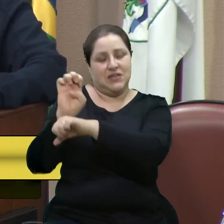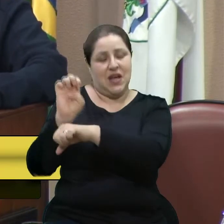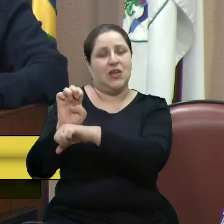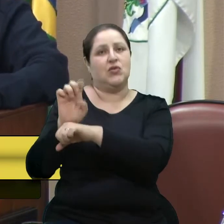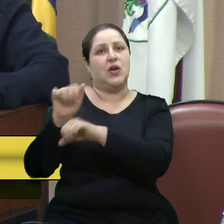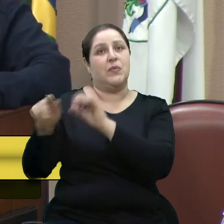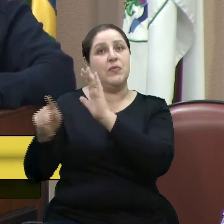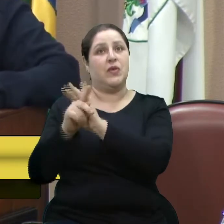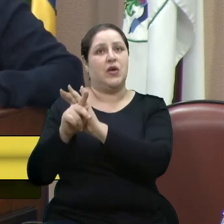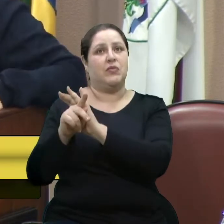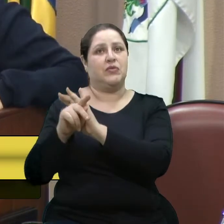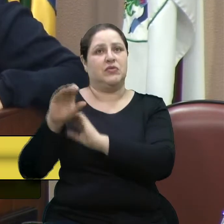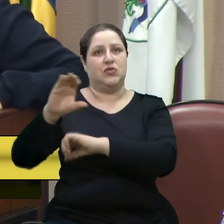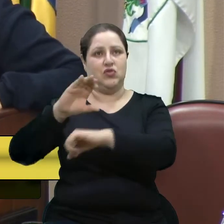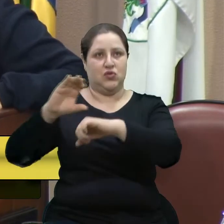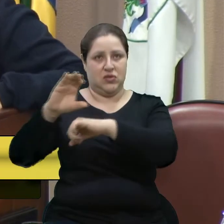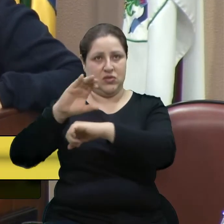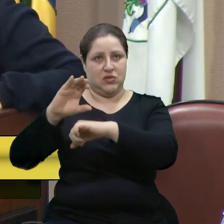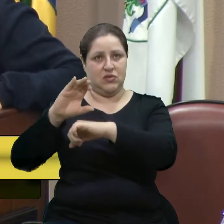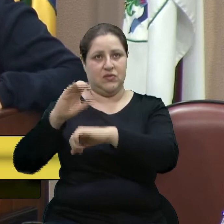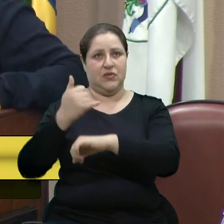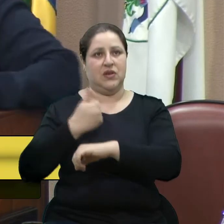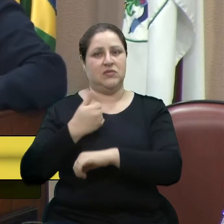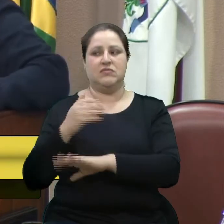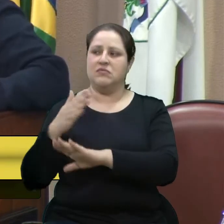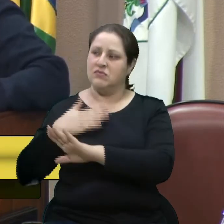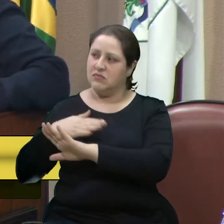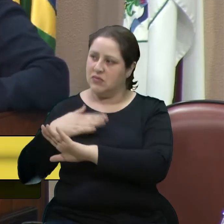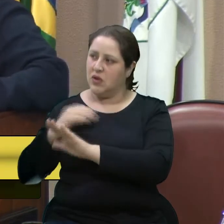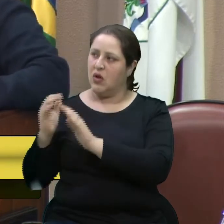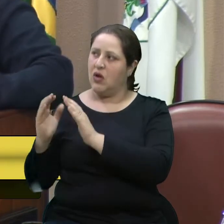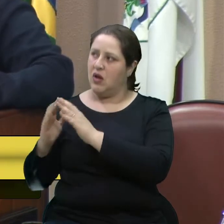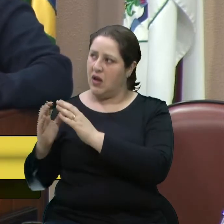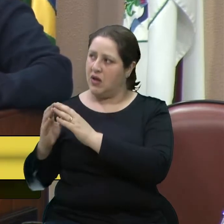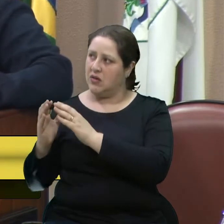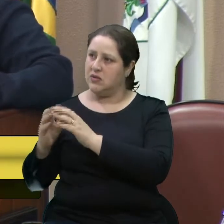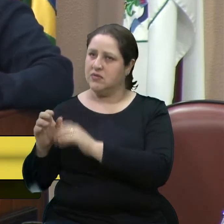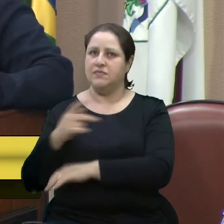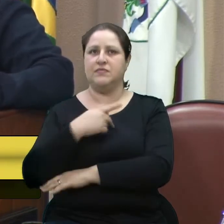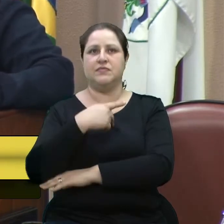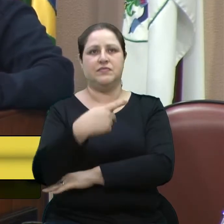E a escola tem... Só um minutinho aqui, colegas. Presidente.